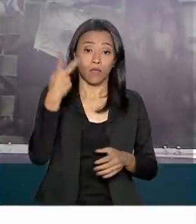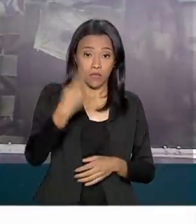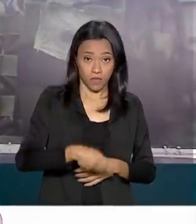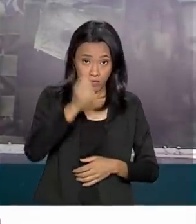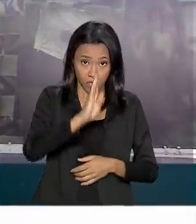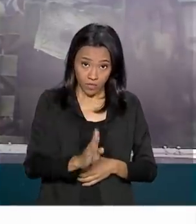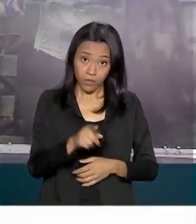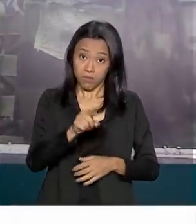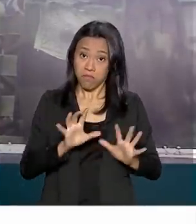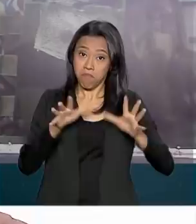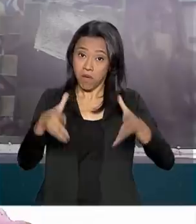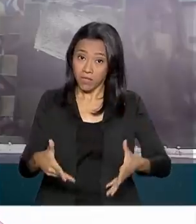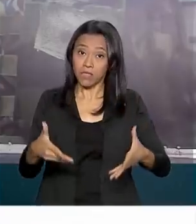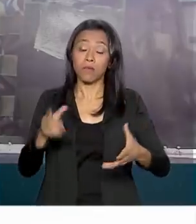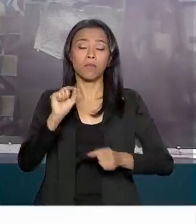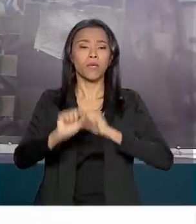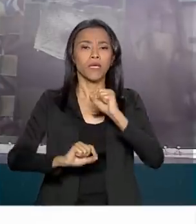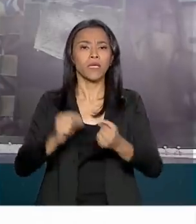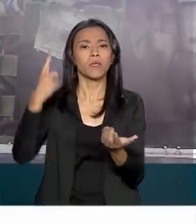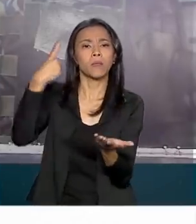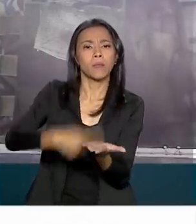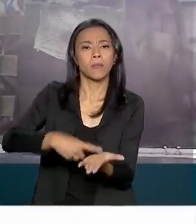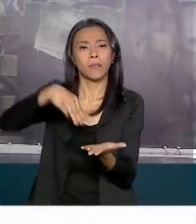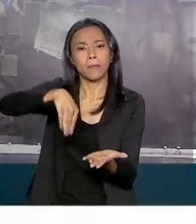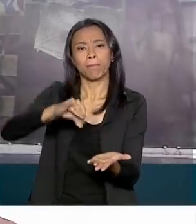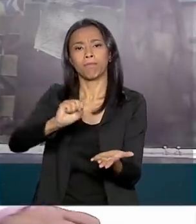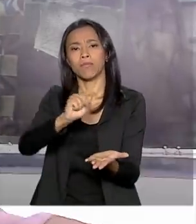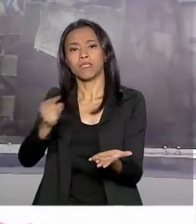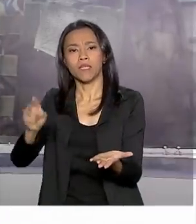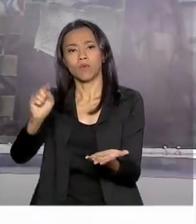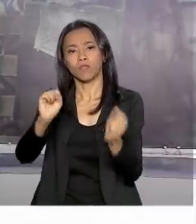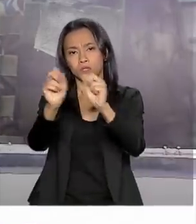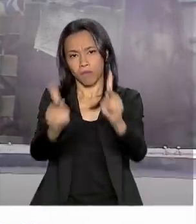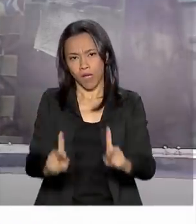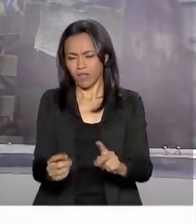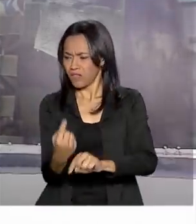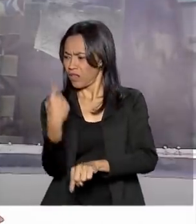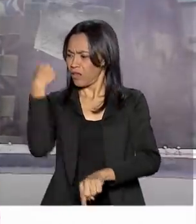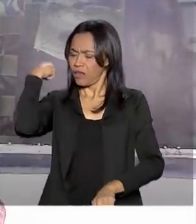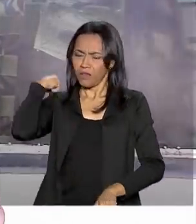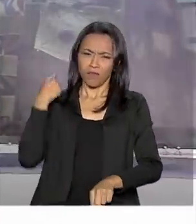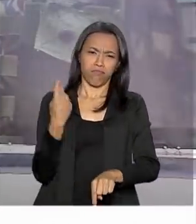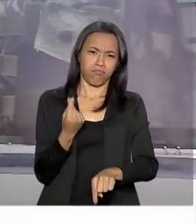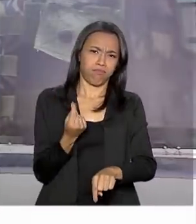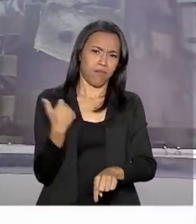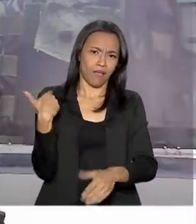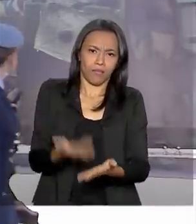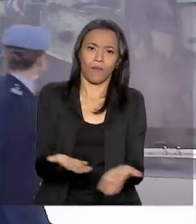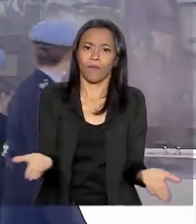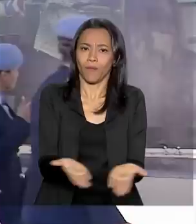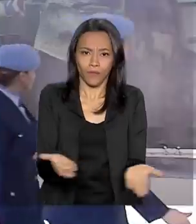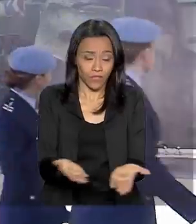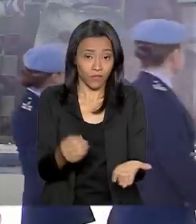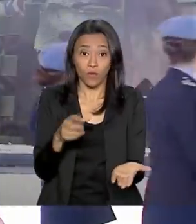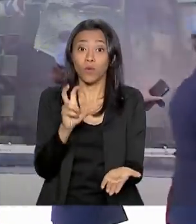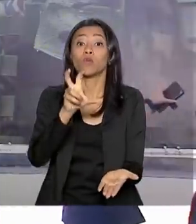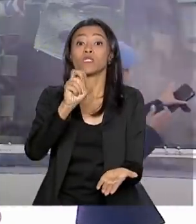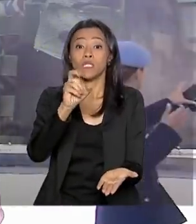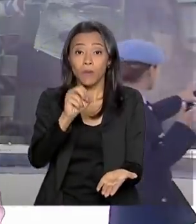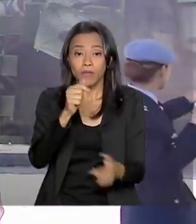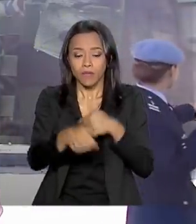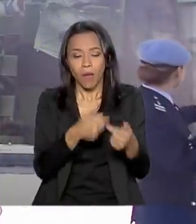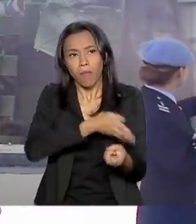das missões de paz desde 1956. De lá pra cá, foram mais de 50 operações. Hoje, a